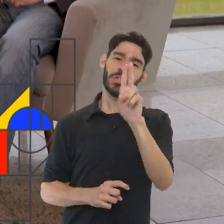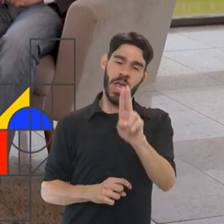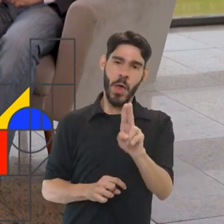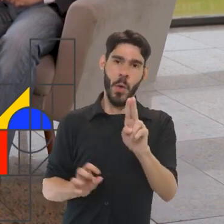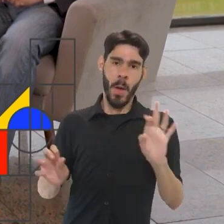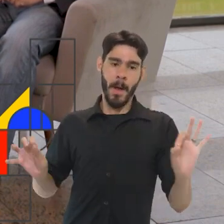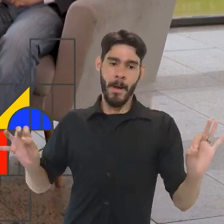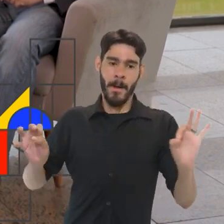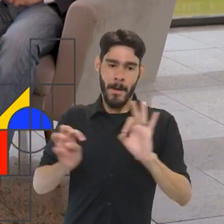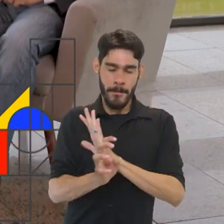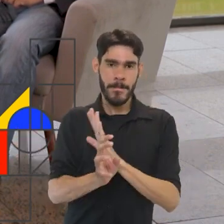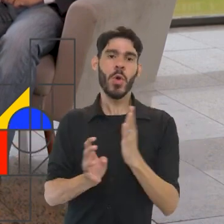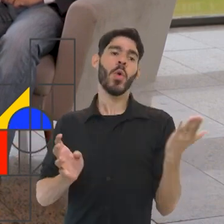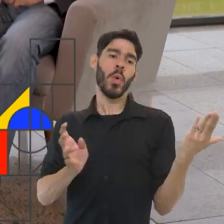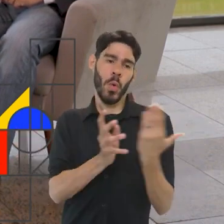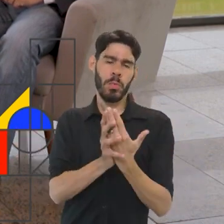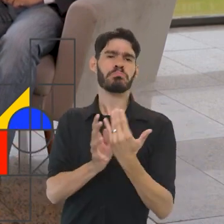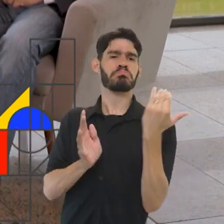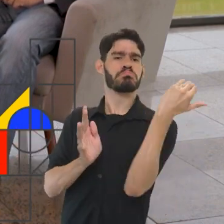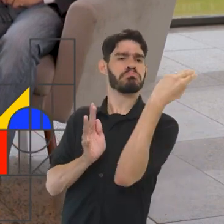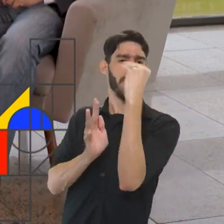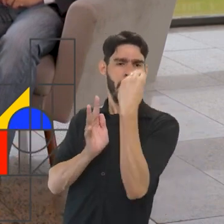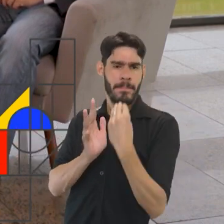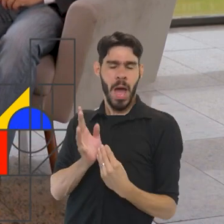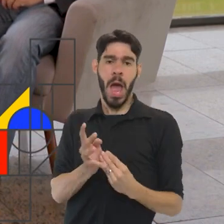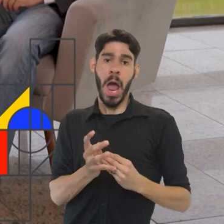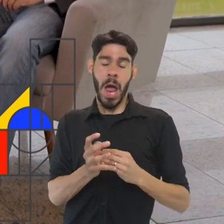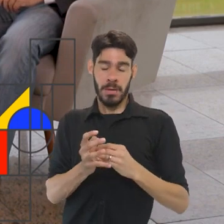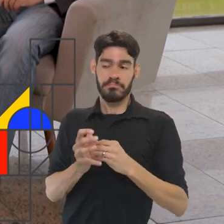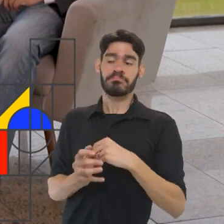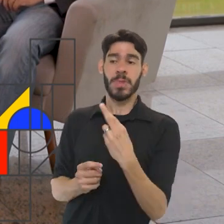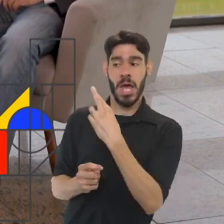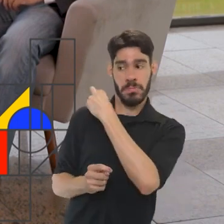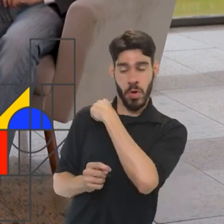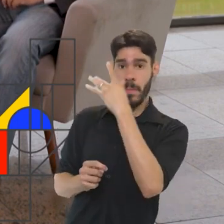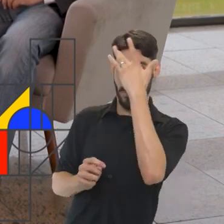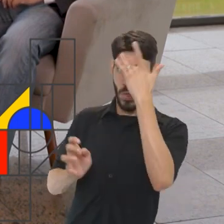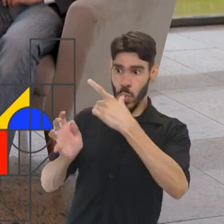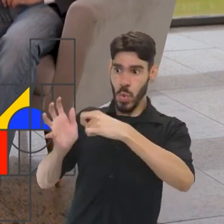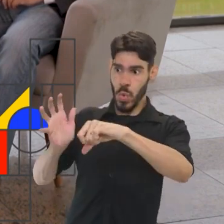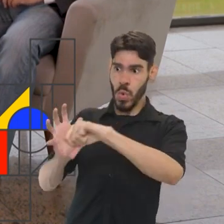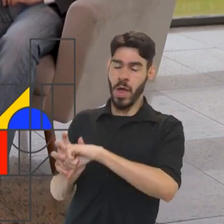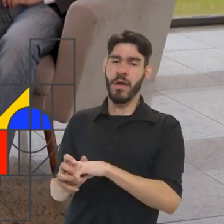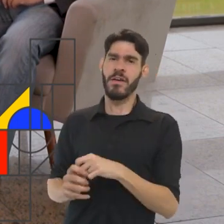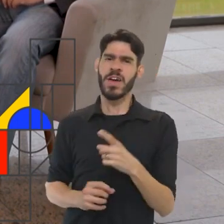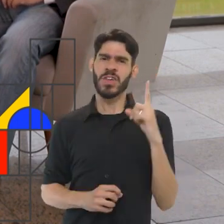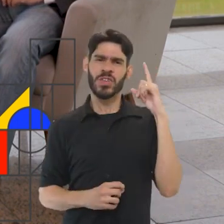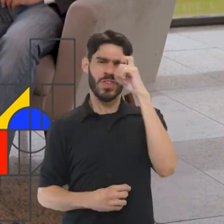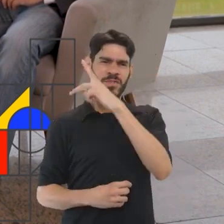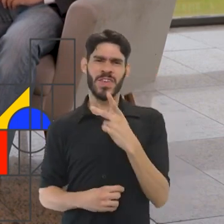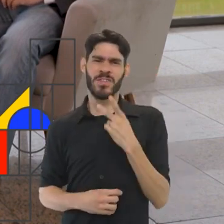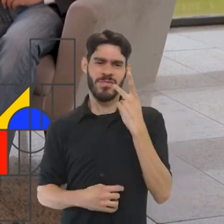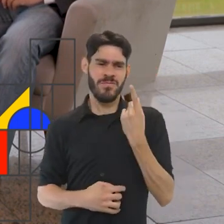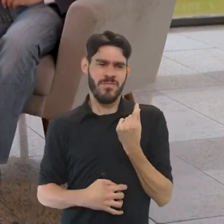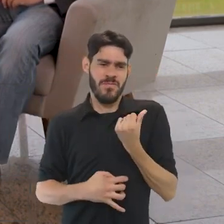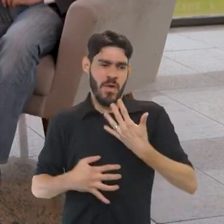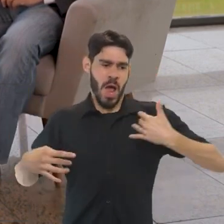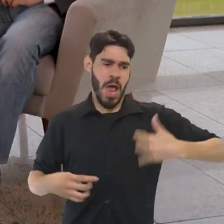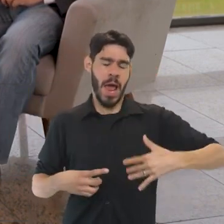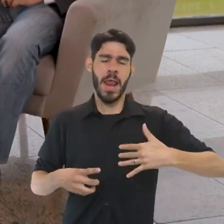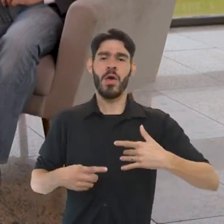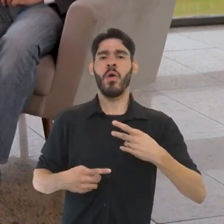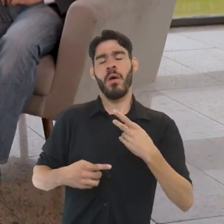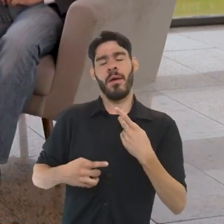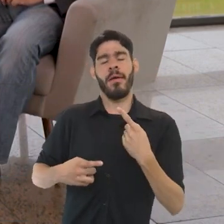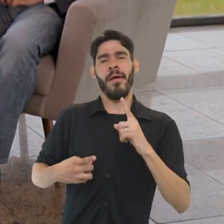inclusive já inseriu no processo de responsabilização dos criminosos. É muito difícil falar em valor financeiro para nós, que lidamos